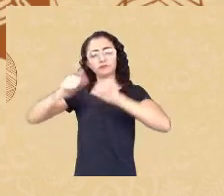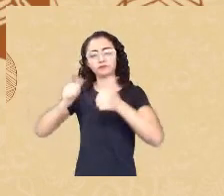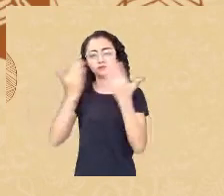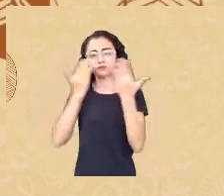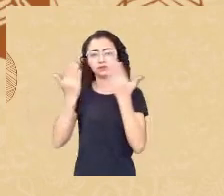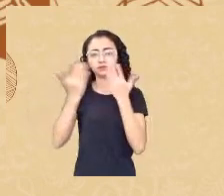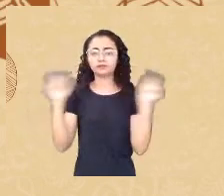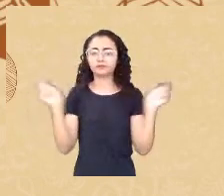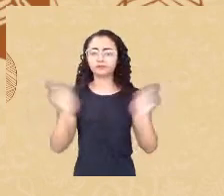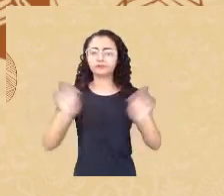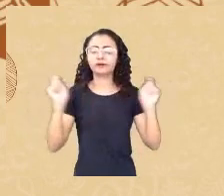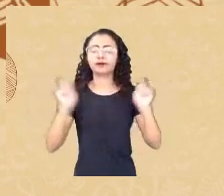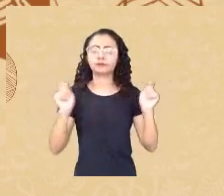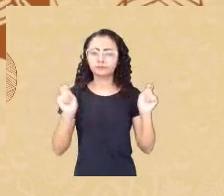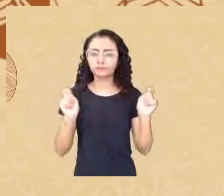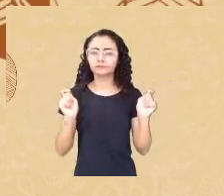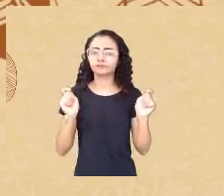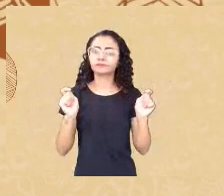ser mais